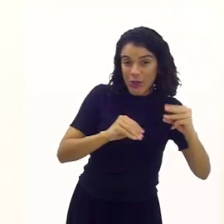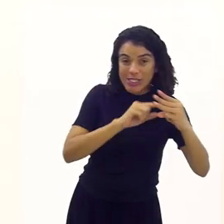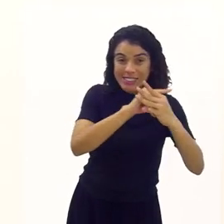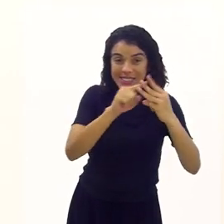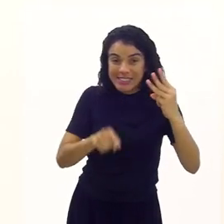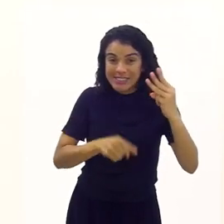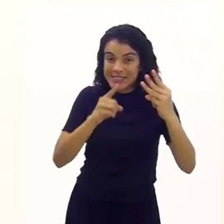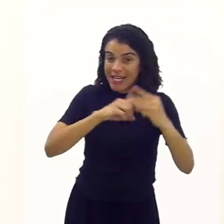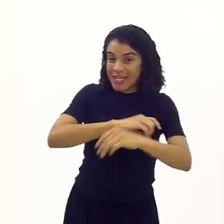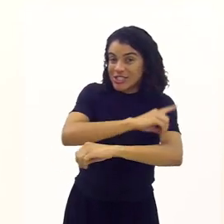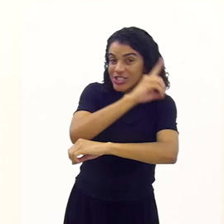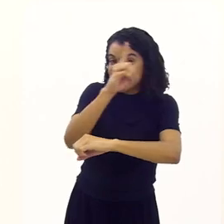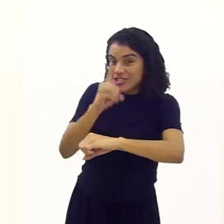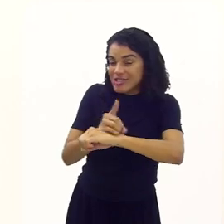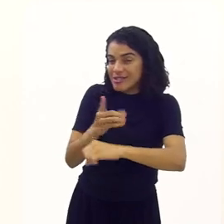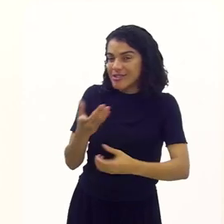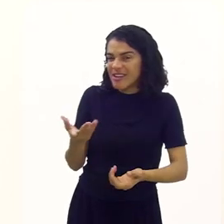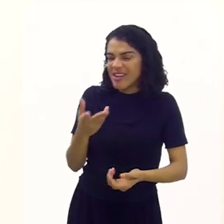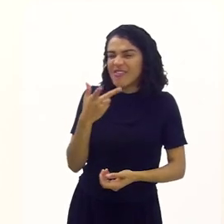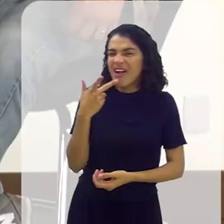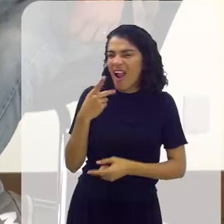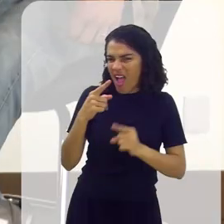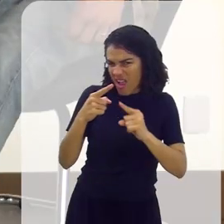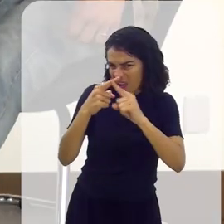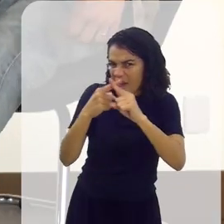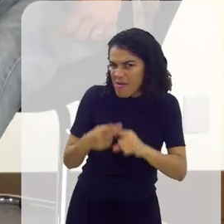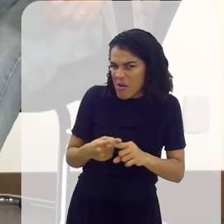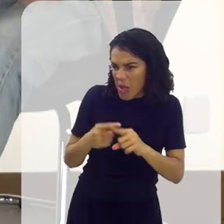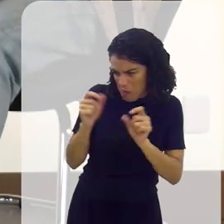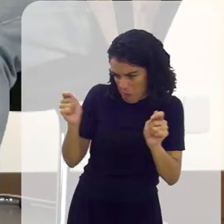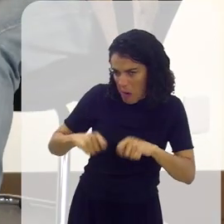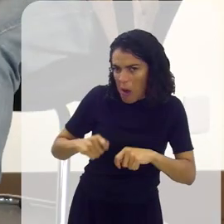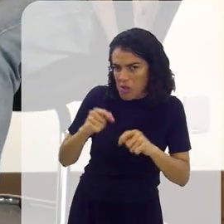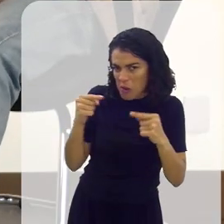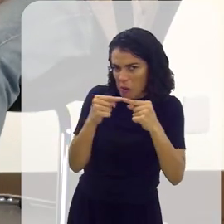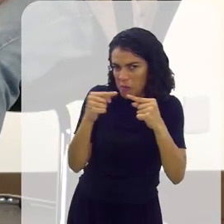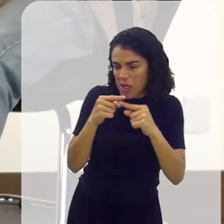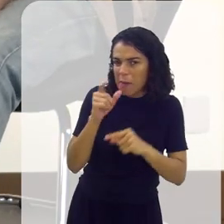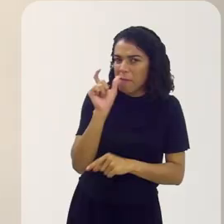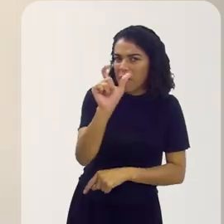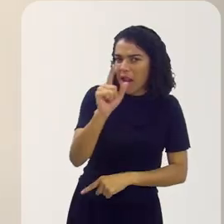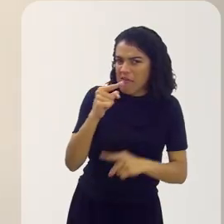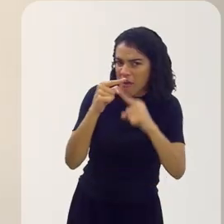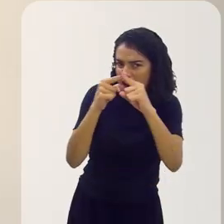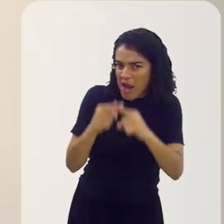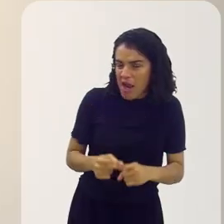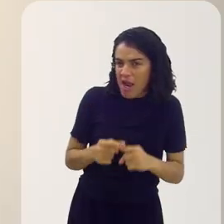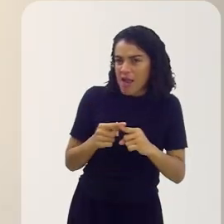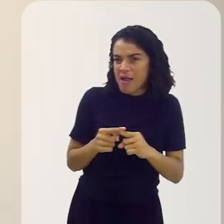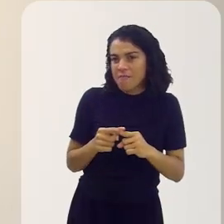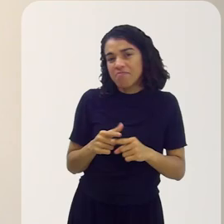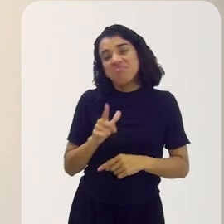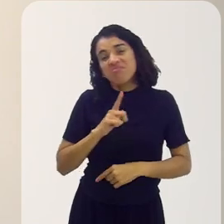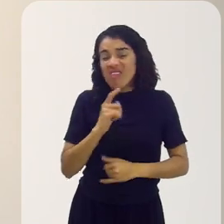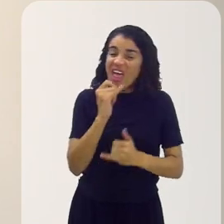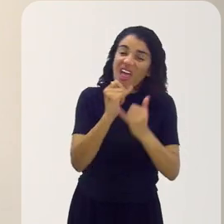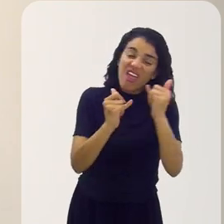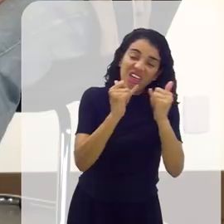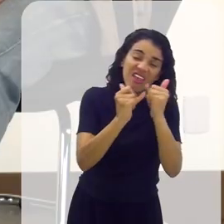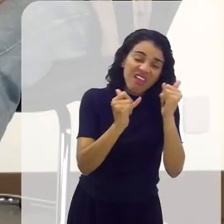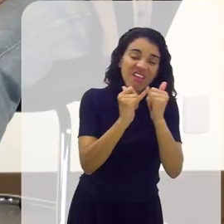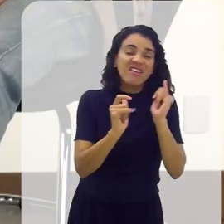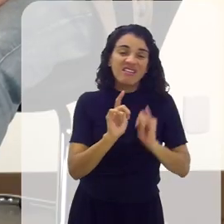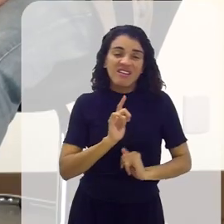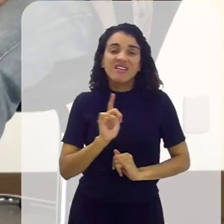dias, tá, gente? Não vou chamar de campeonato. Posso chamar de campeonato? No Game Jam? Tem uma